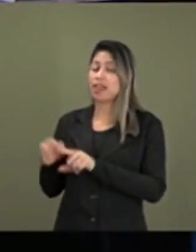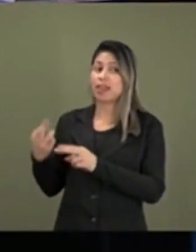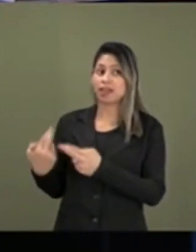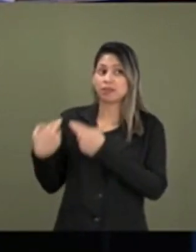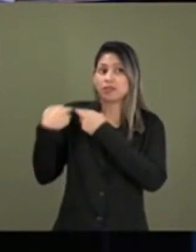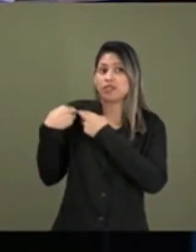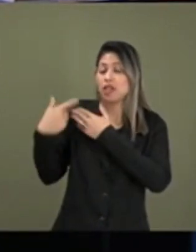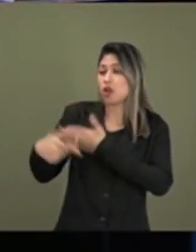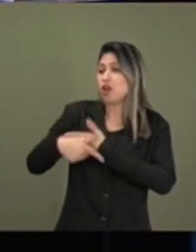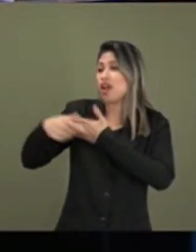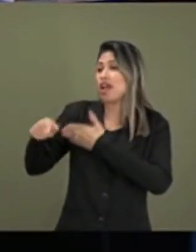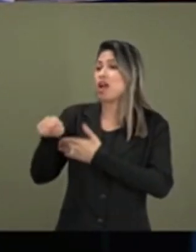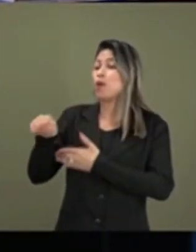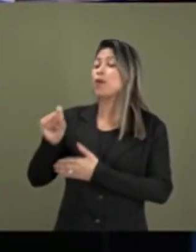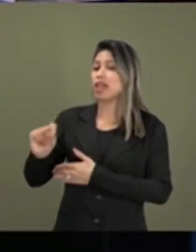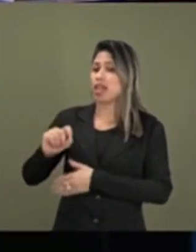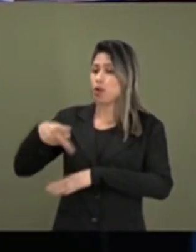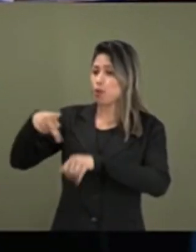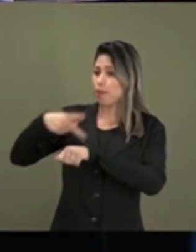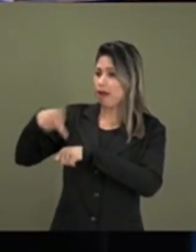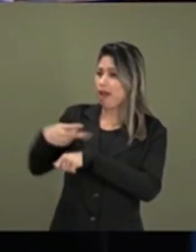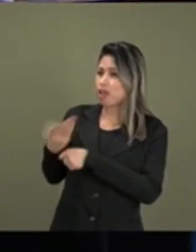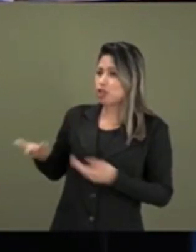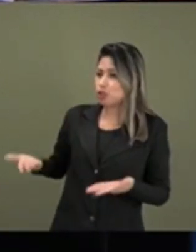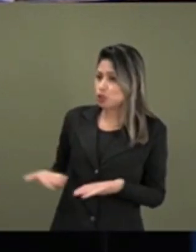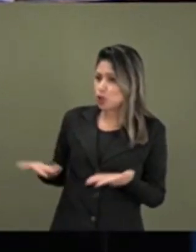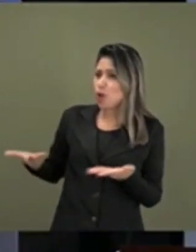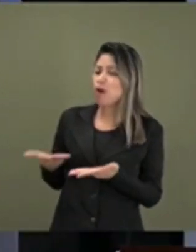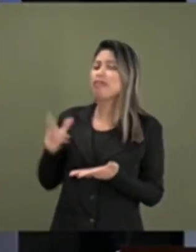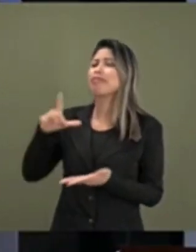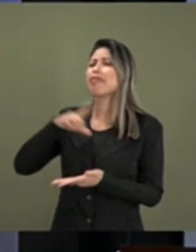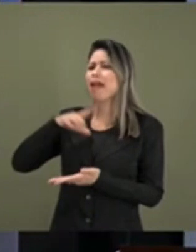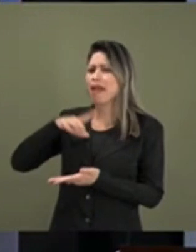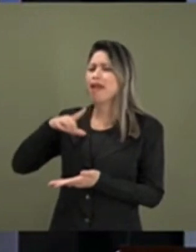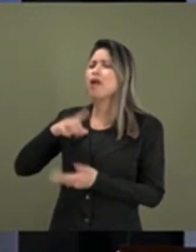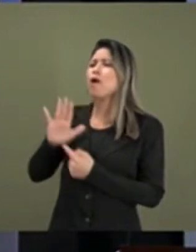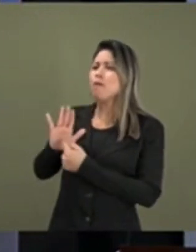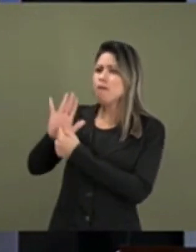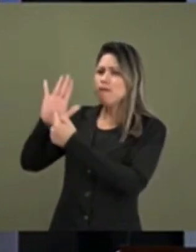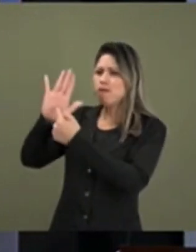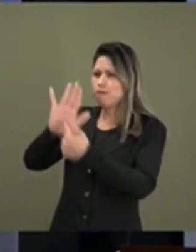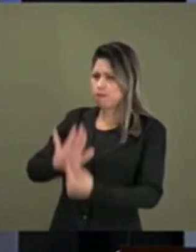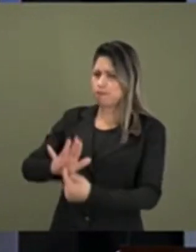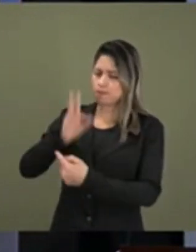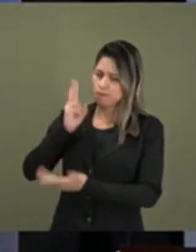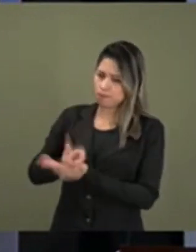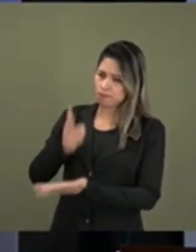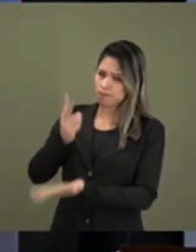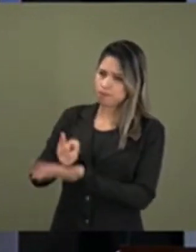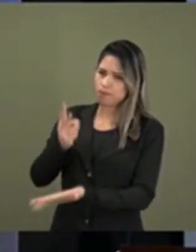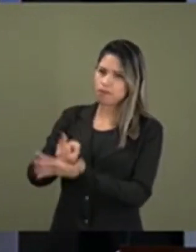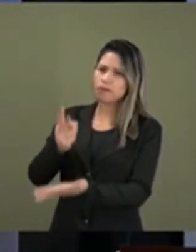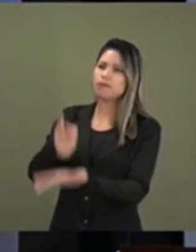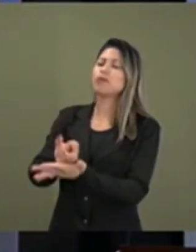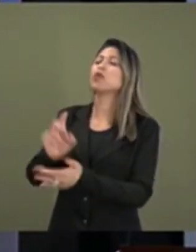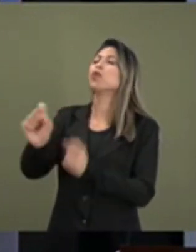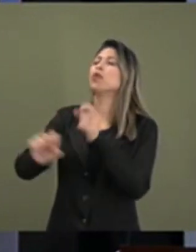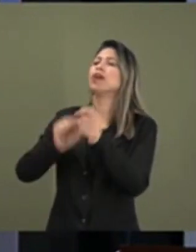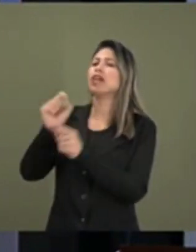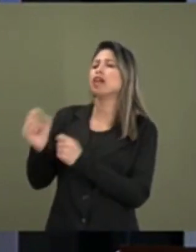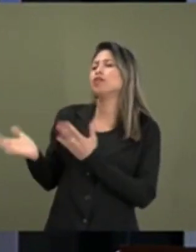que o país hoje possa revelar cada dia mais jovens